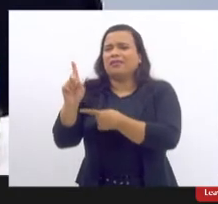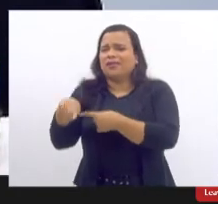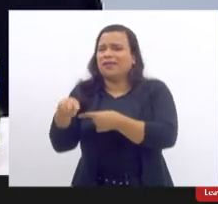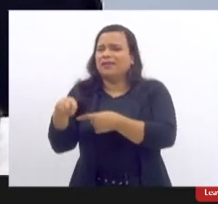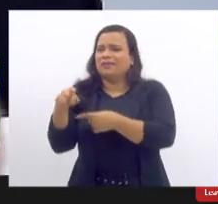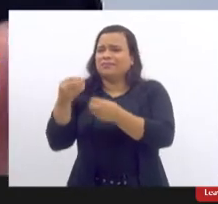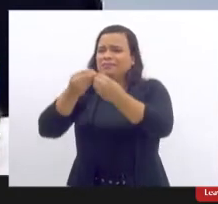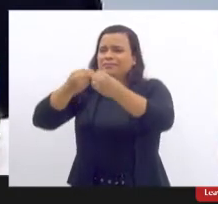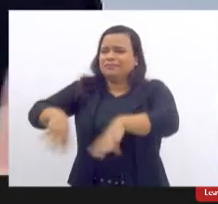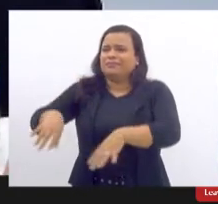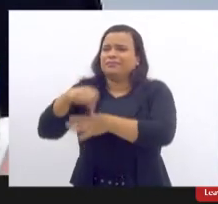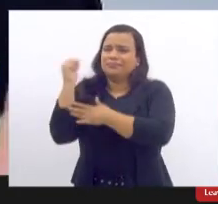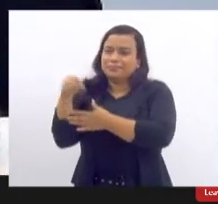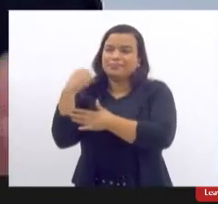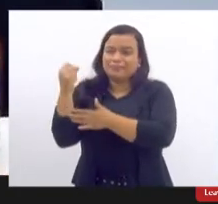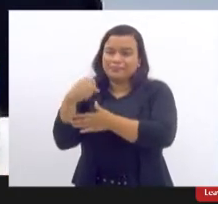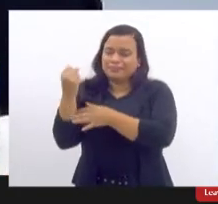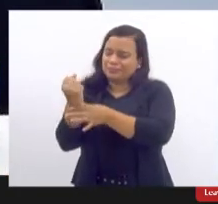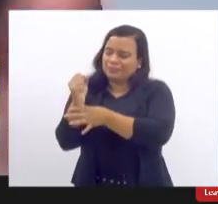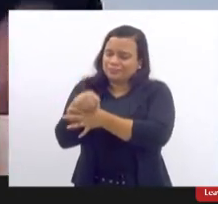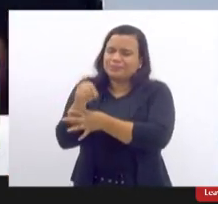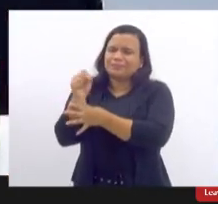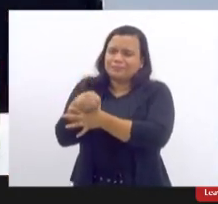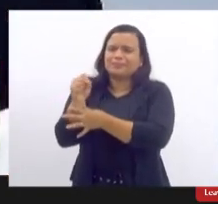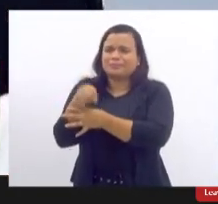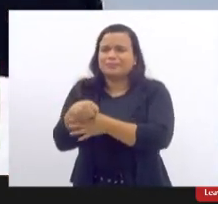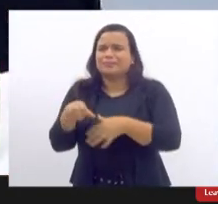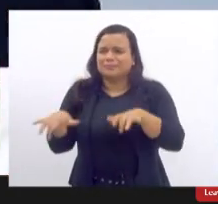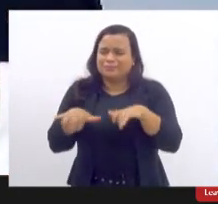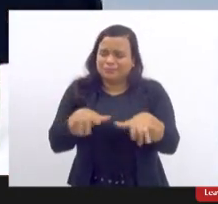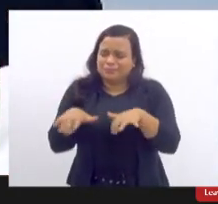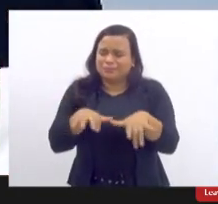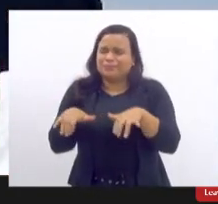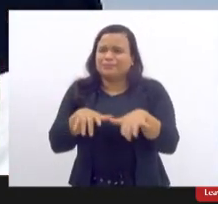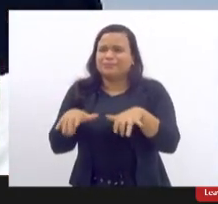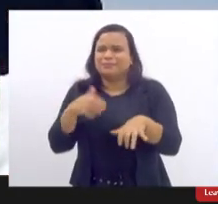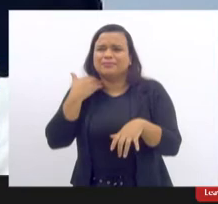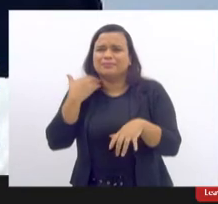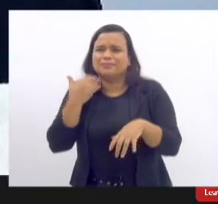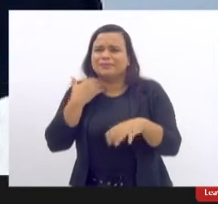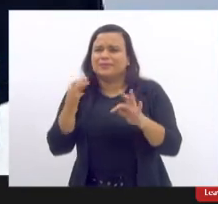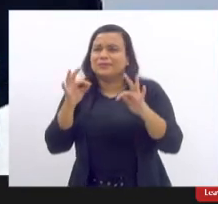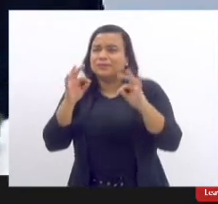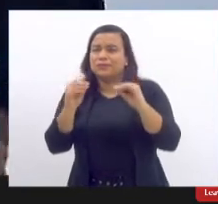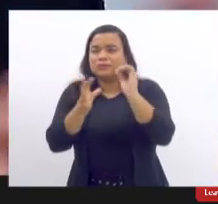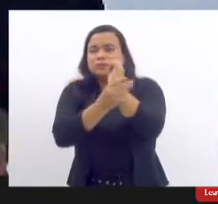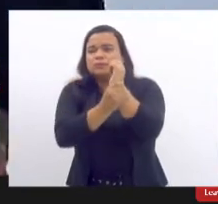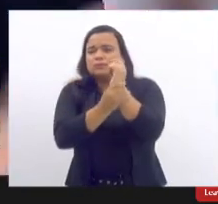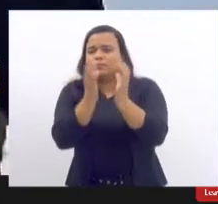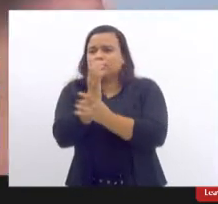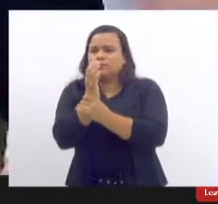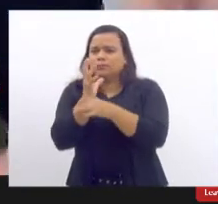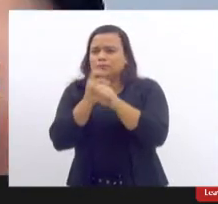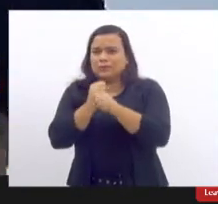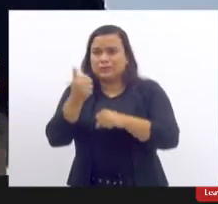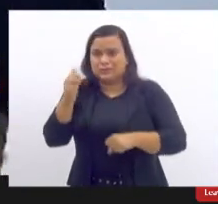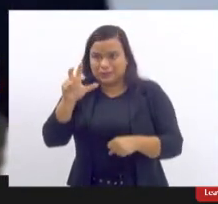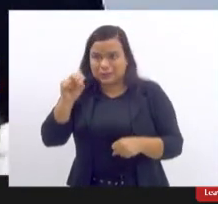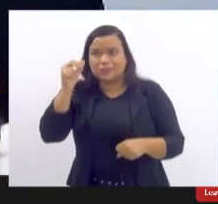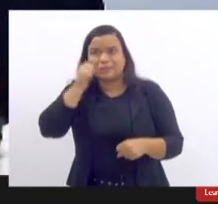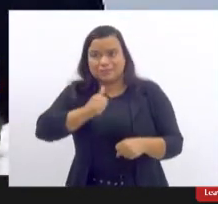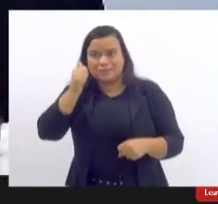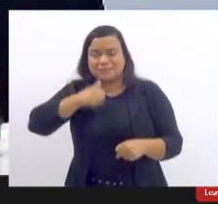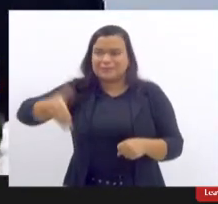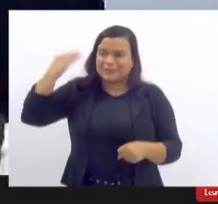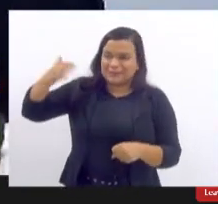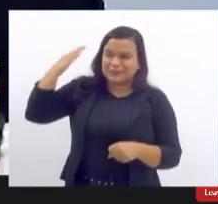com 150 mulheres digitadoras de bancos etc todas com aquela munhequeira e lá no passado 15 anos